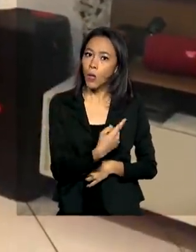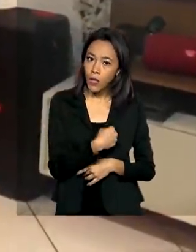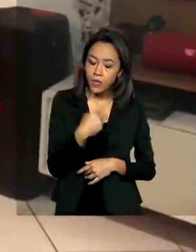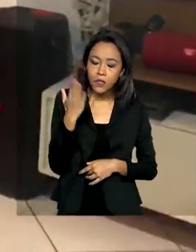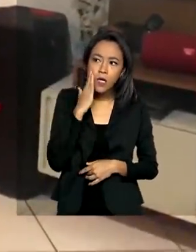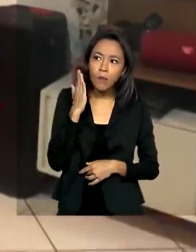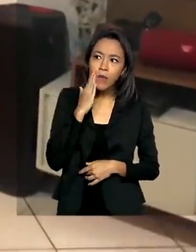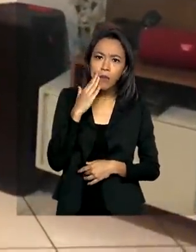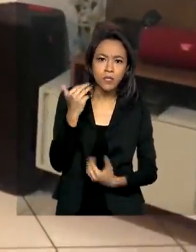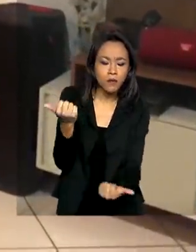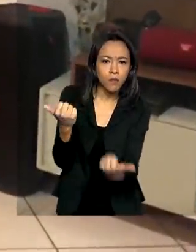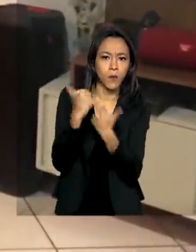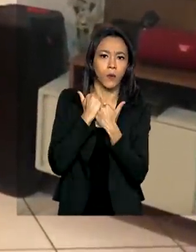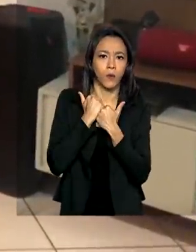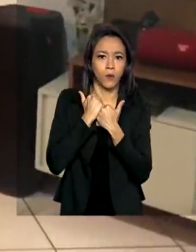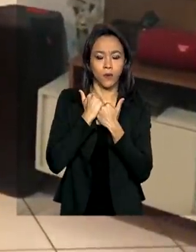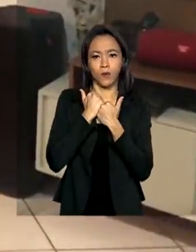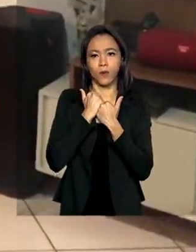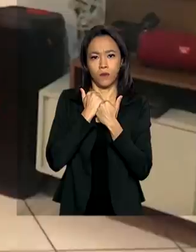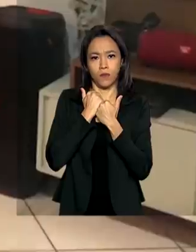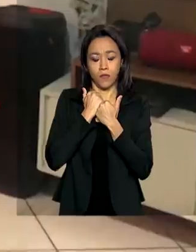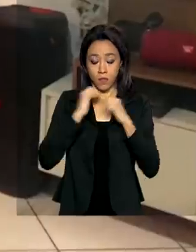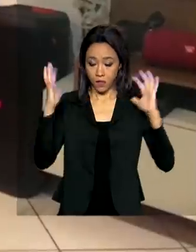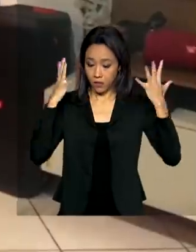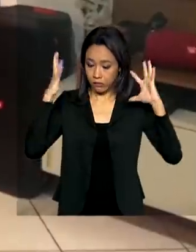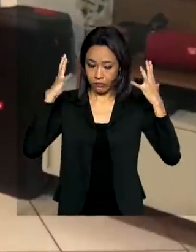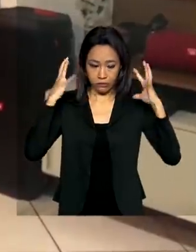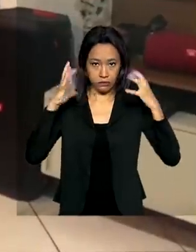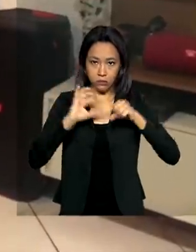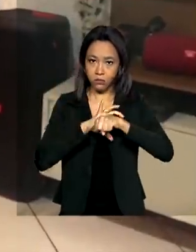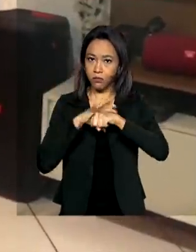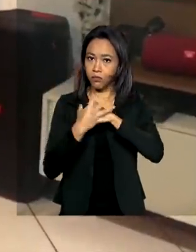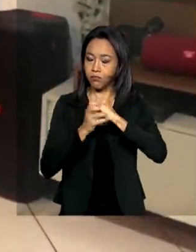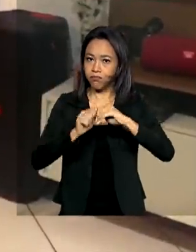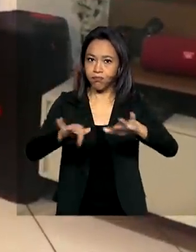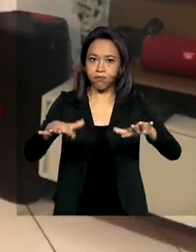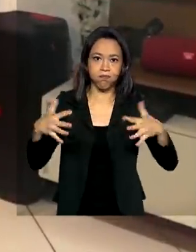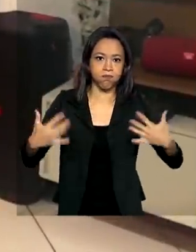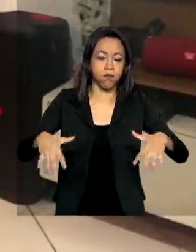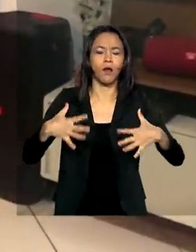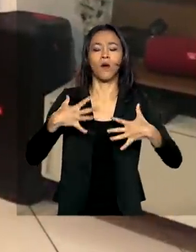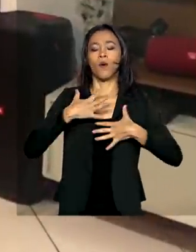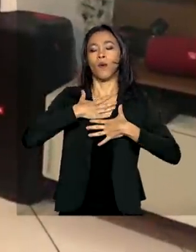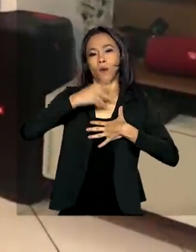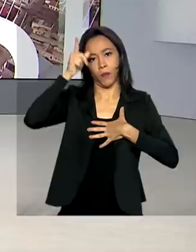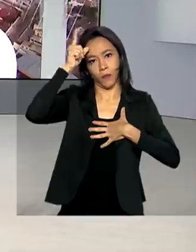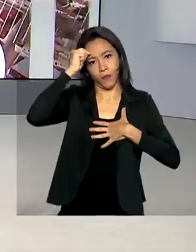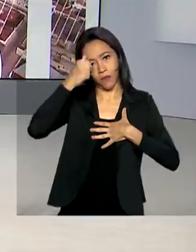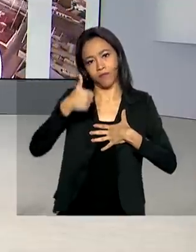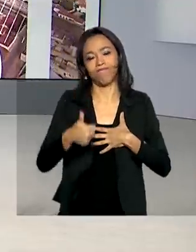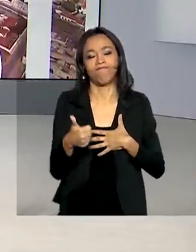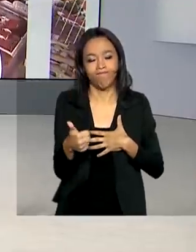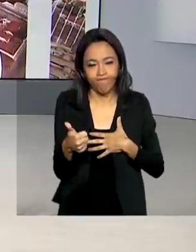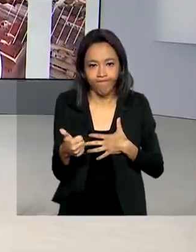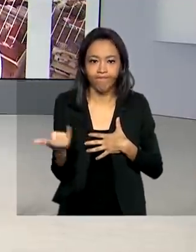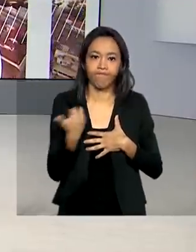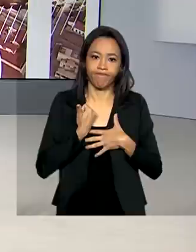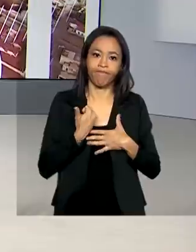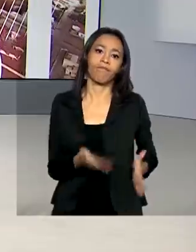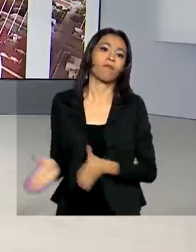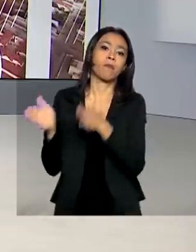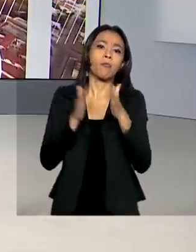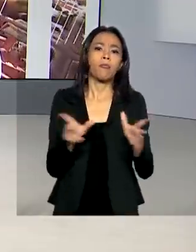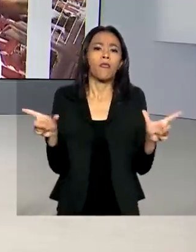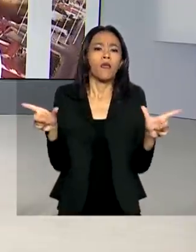soubemos do benefício, em meio ao desespero que estávamos, para nós foi um conforto muito grande. O Fundo Nacional